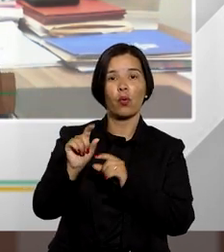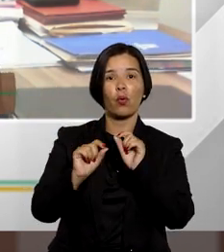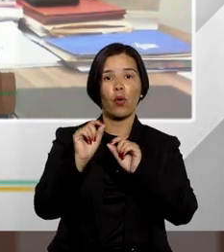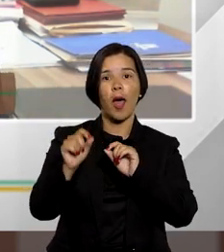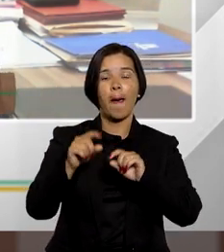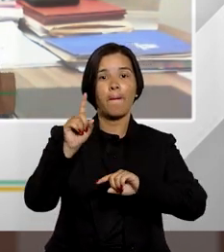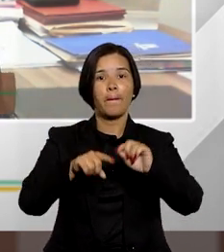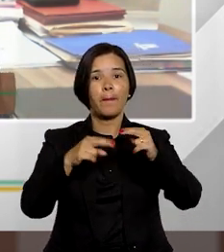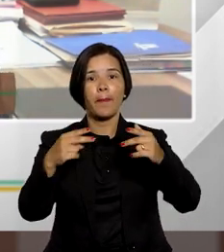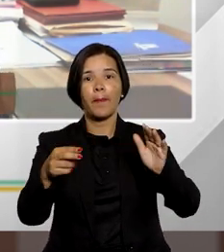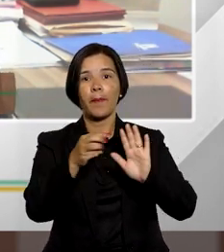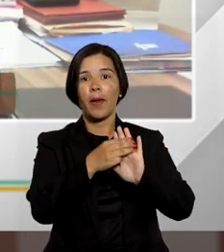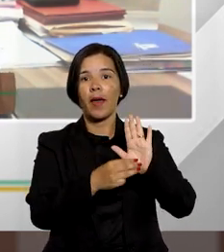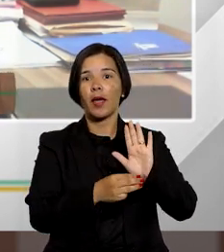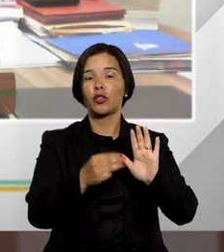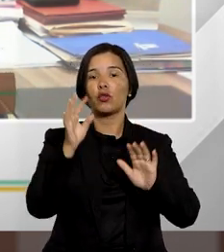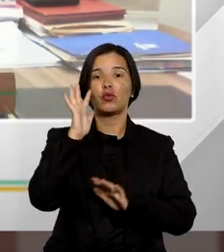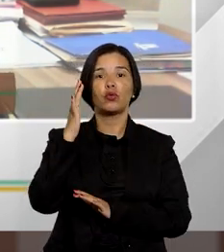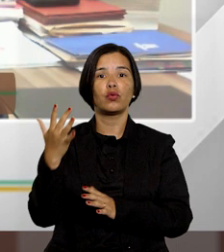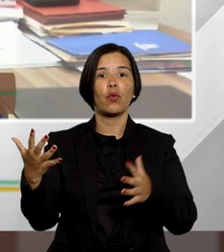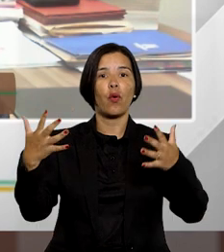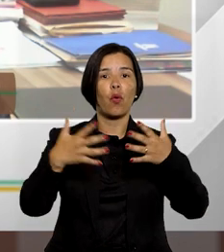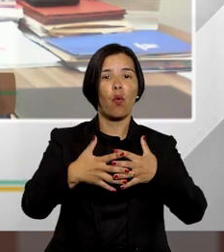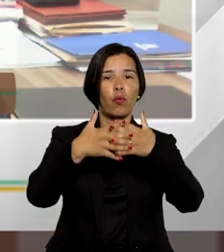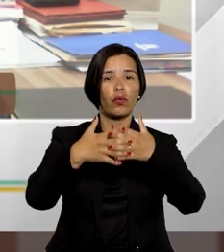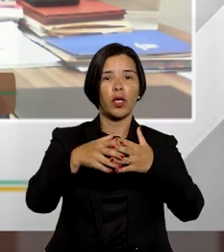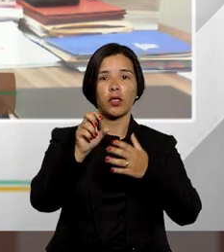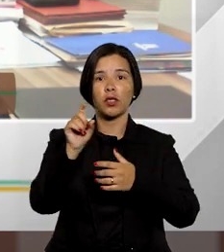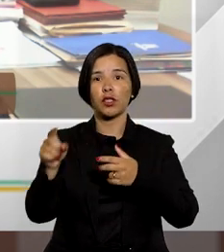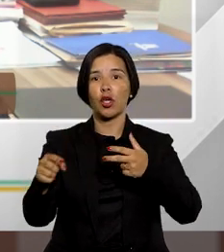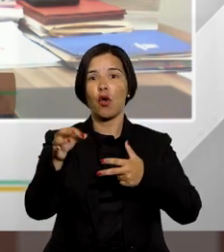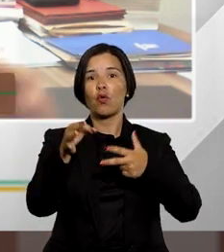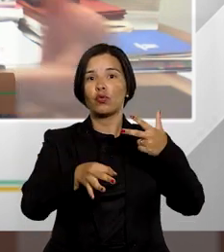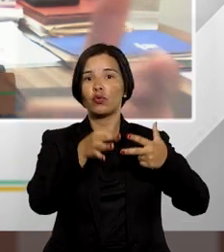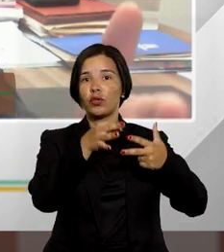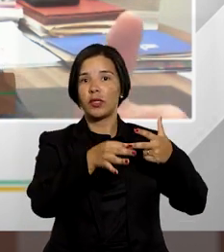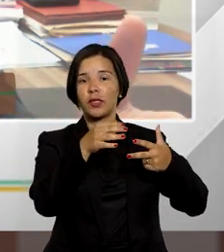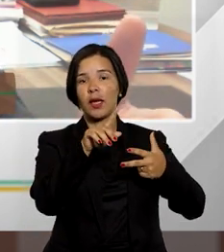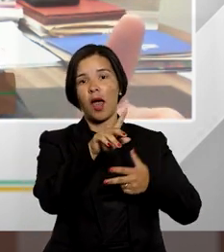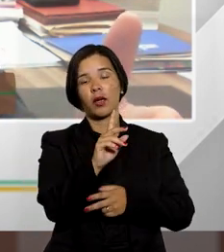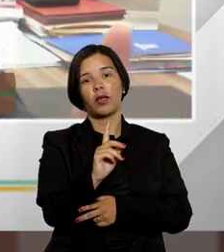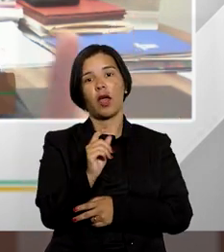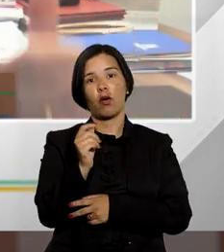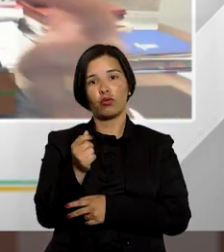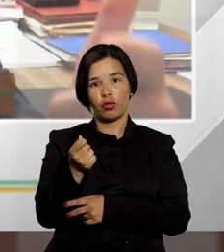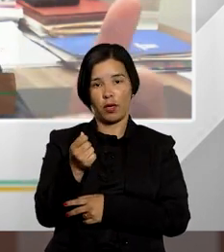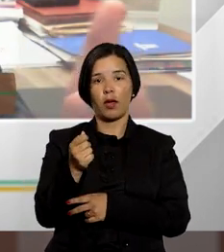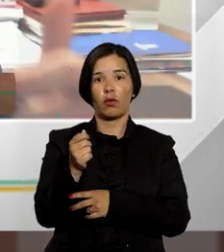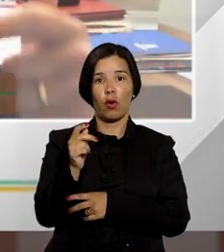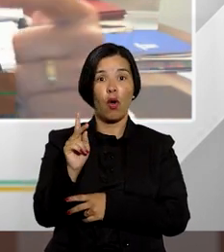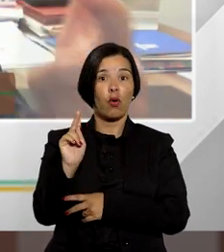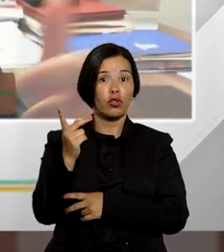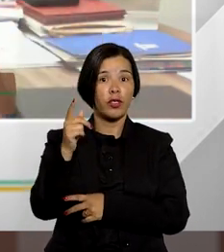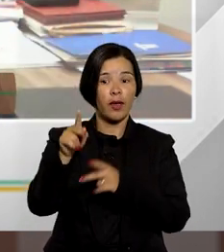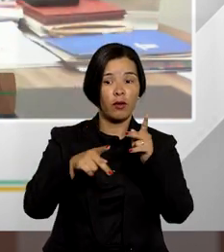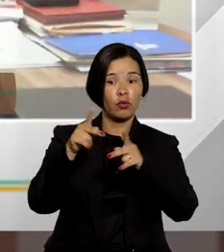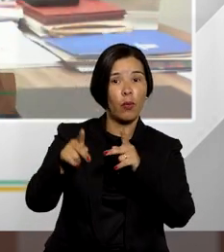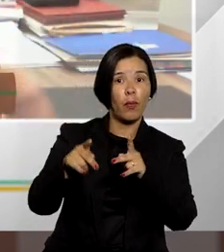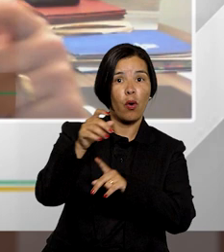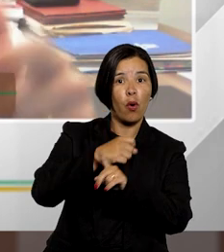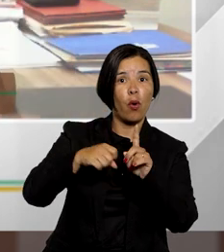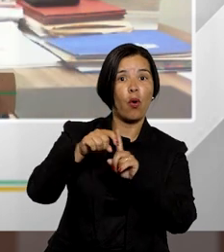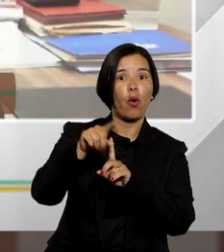método de resolução de conflito que não seja demandar o judiciário que é o dinheiro do povo é o dinheiro do